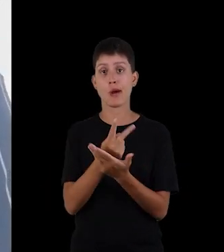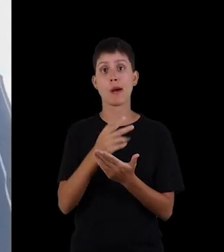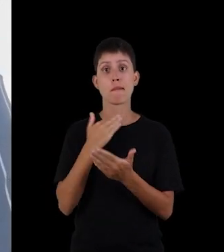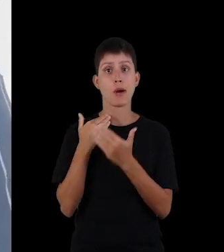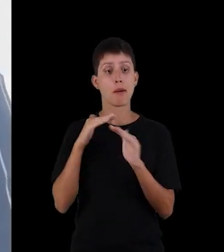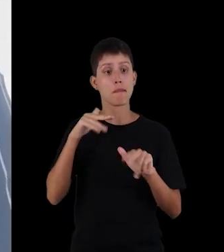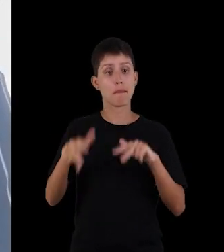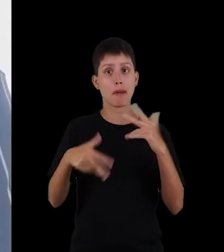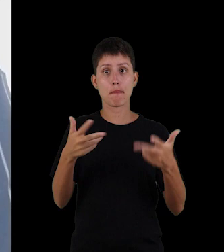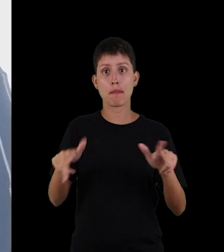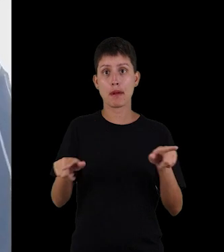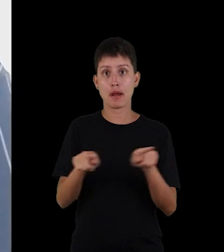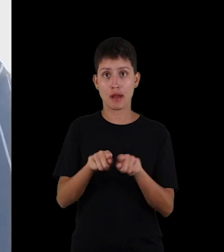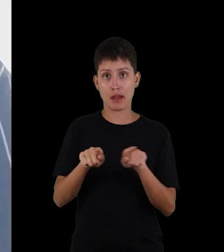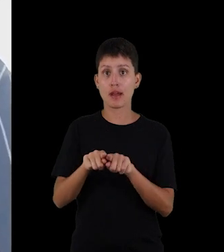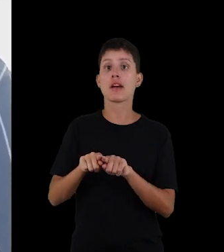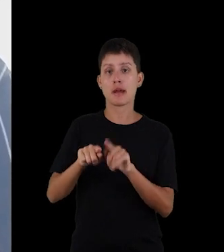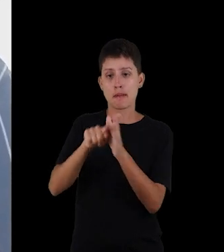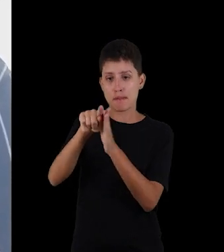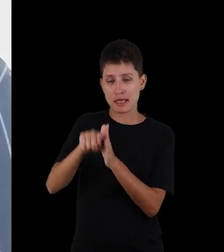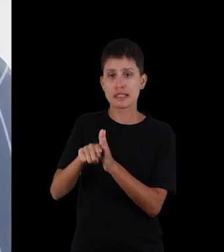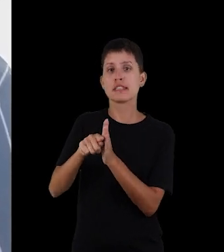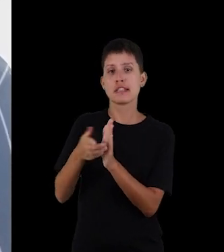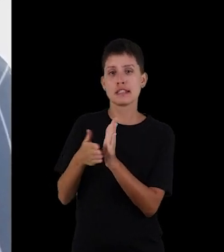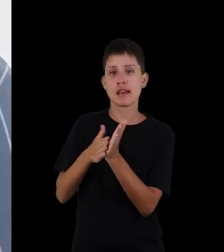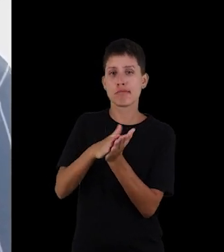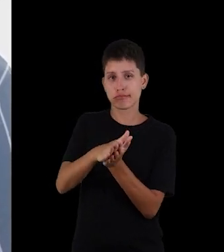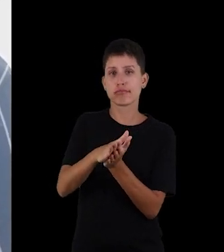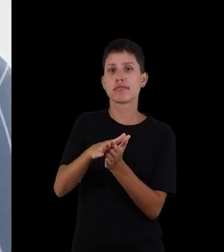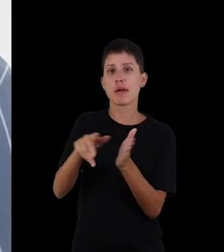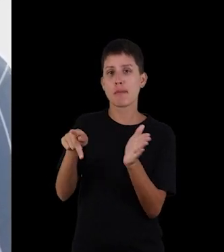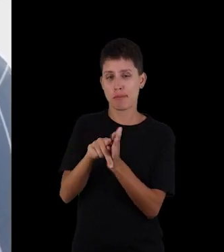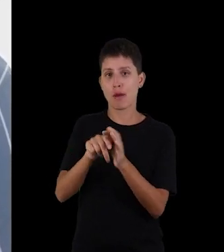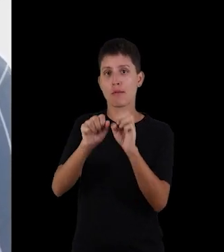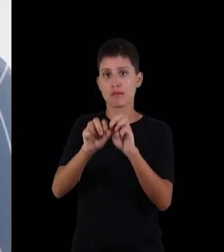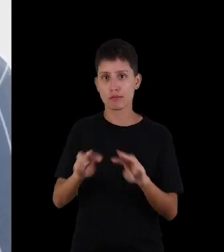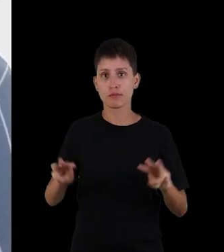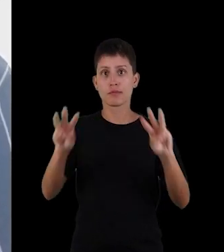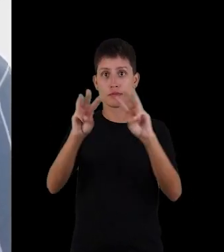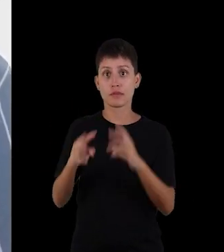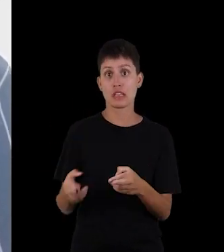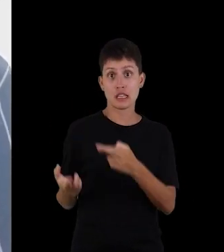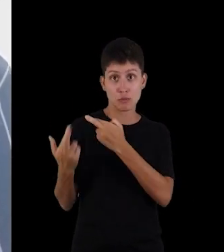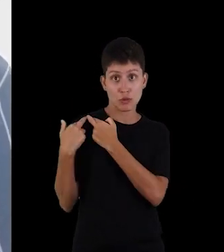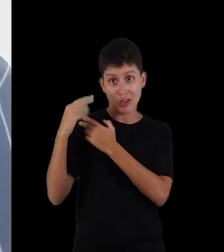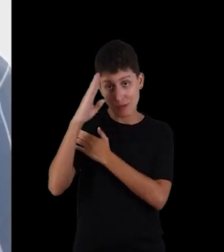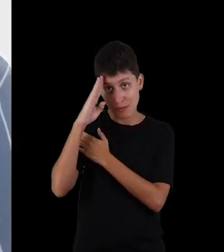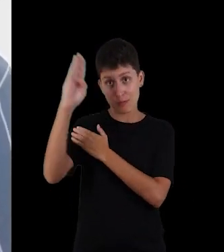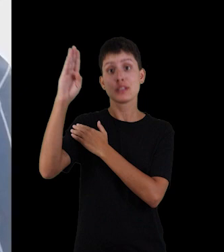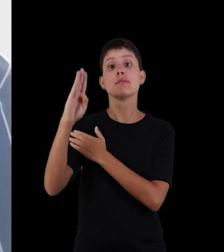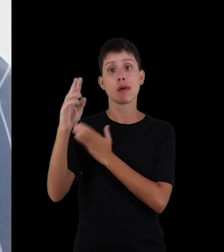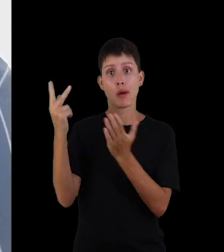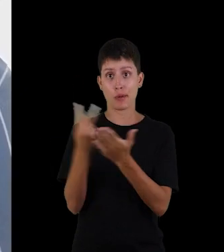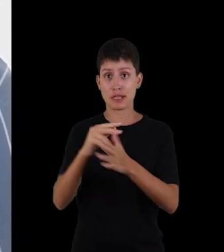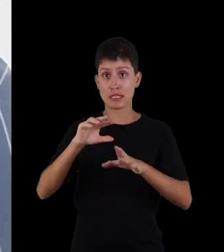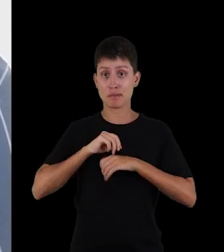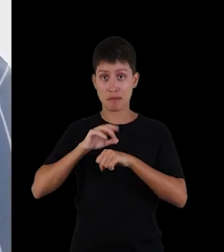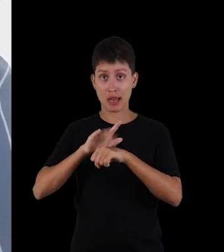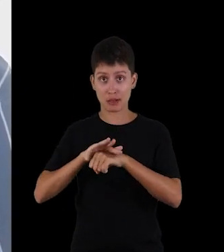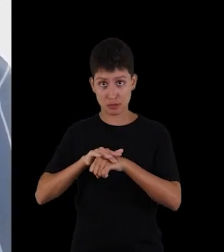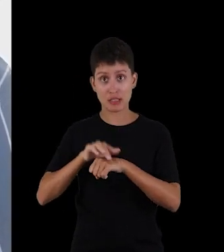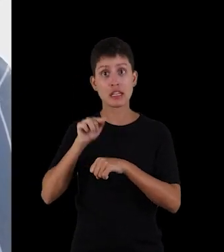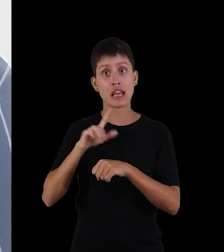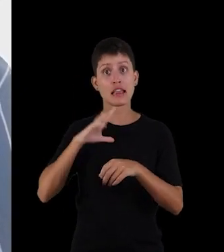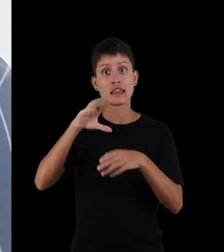Organização Mundial de Saúde. E o principal causador da doença de Chagas, o triponossoma cruzi,